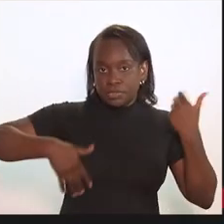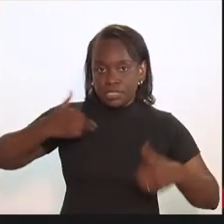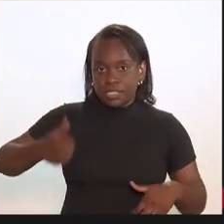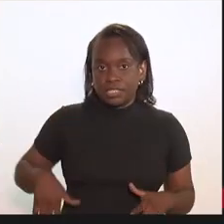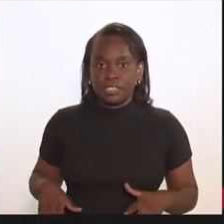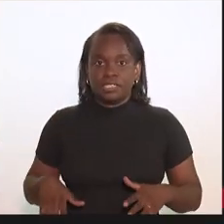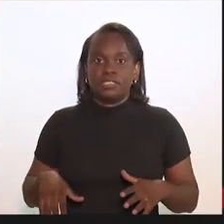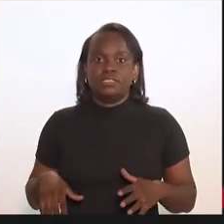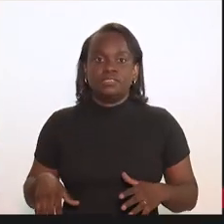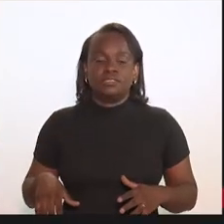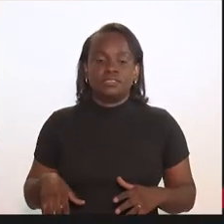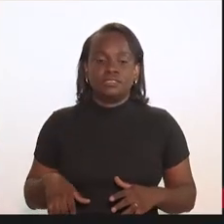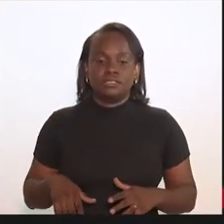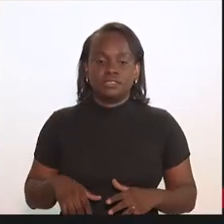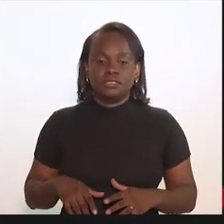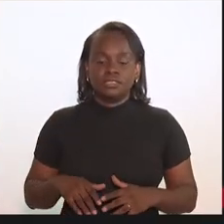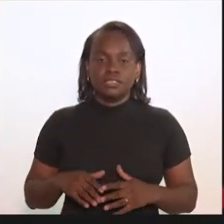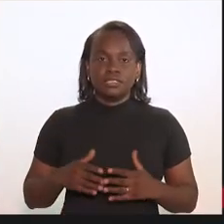oradores,